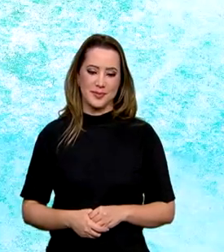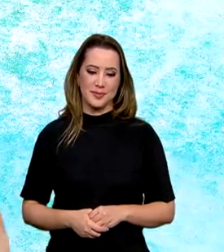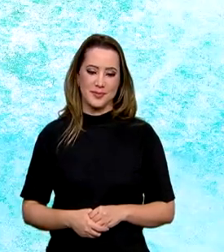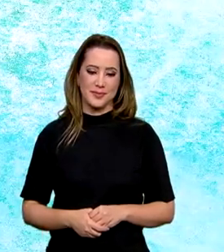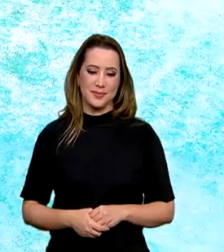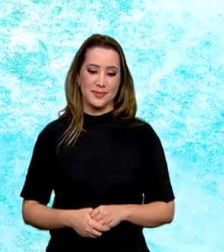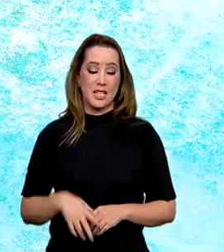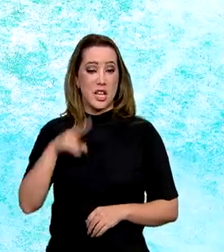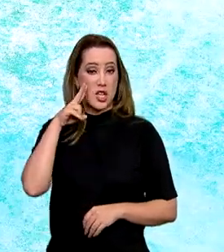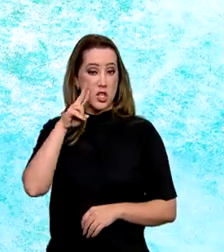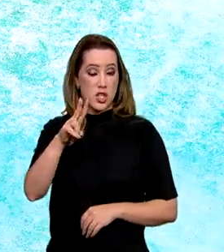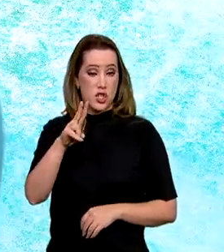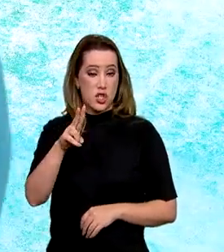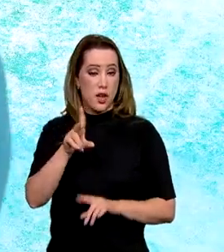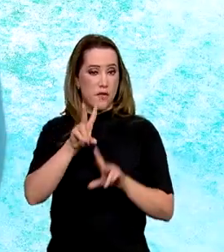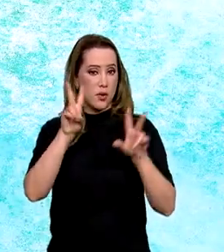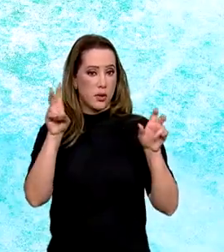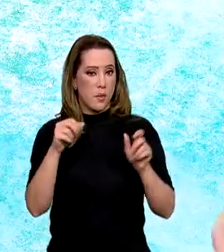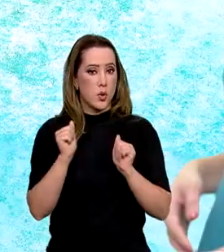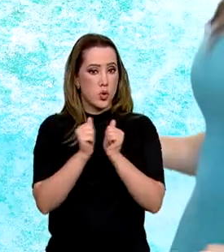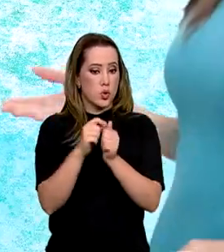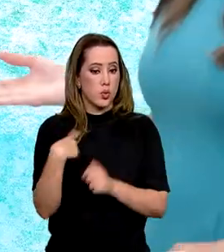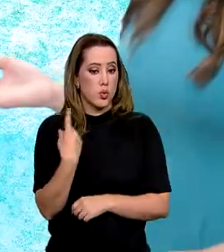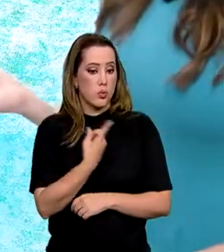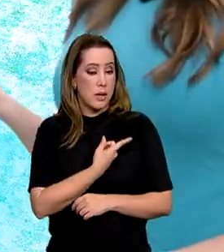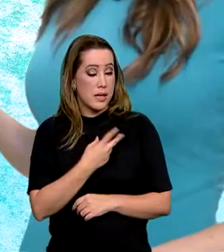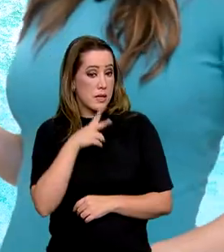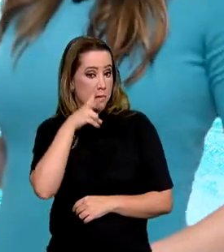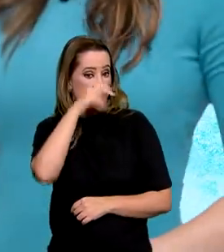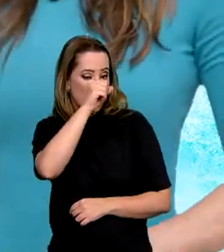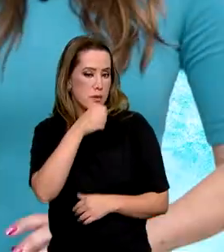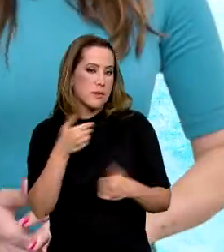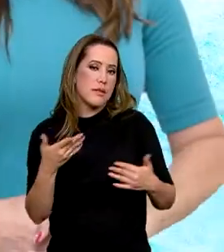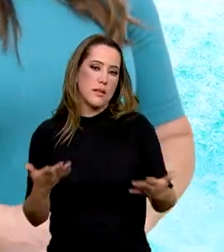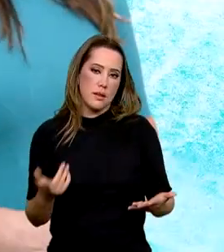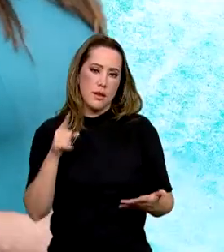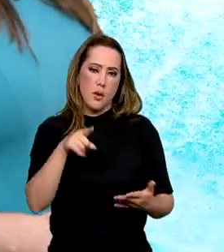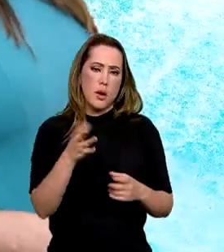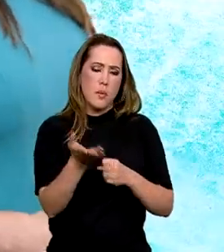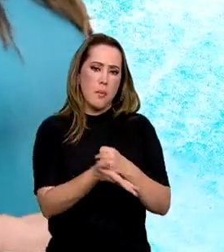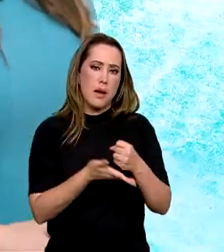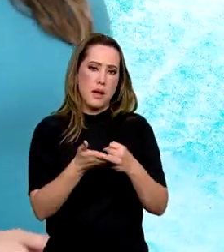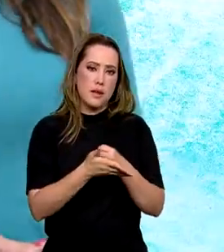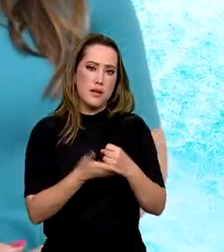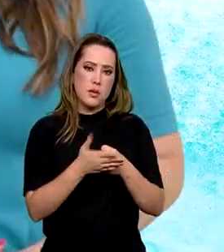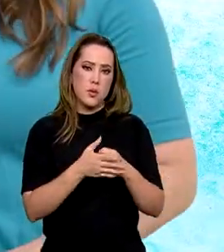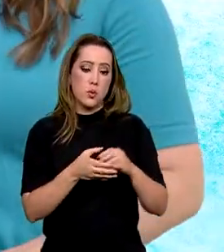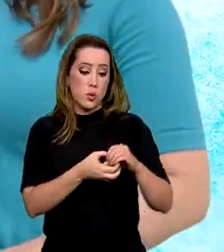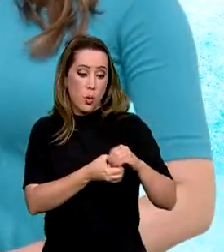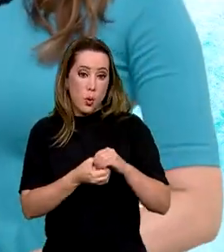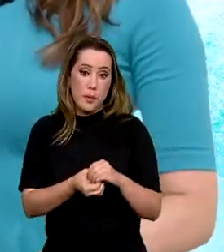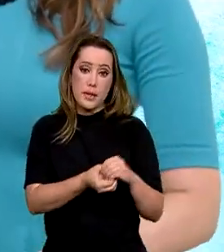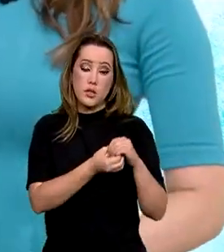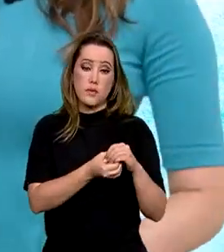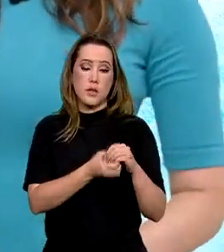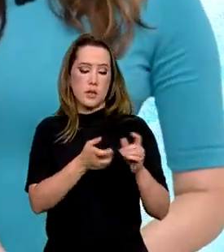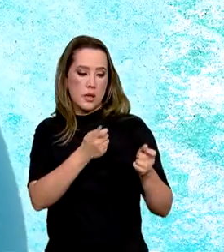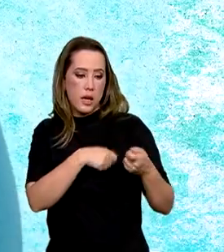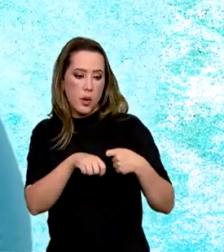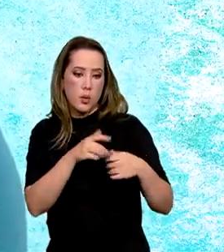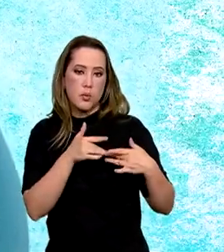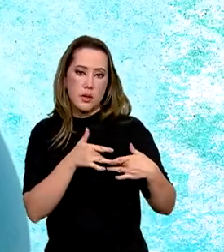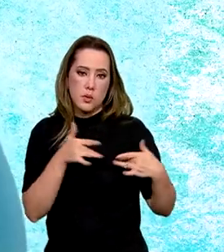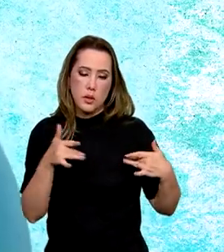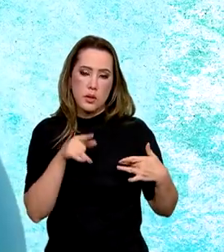Já ouviu a expressão juntos somos mais fortes? Pois é, ela é a base do cooperativismo e da economia solidária.